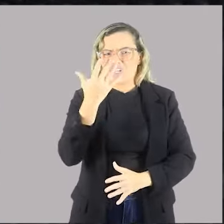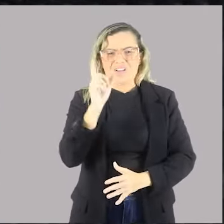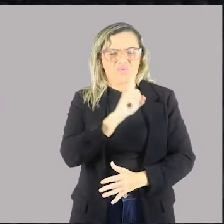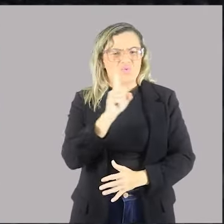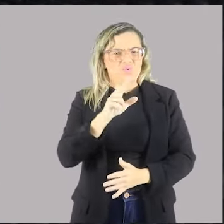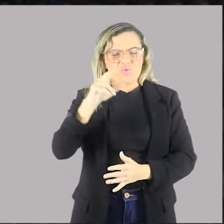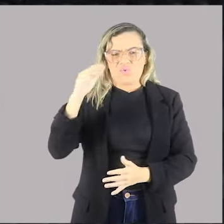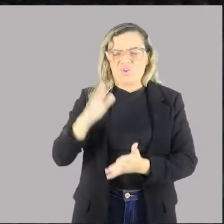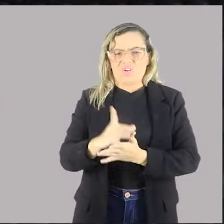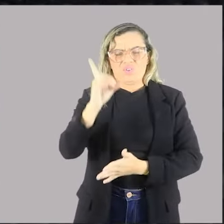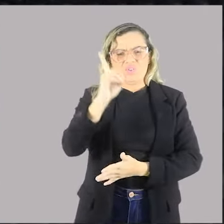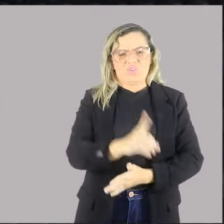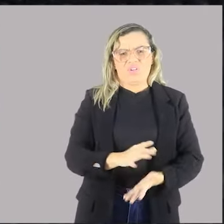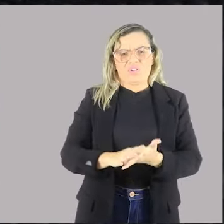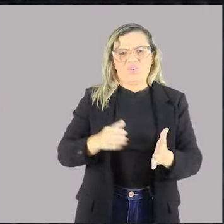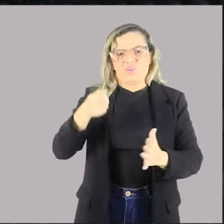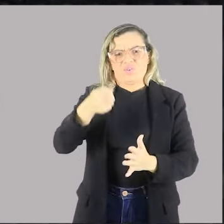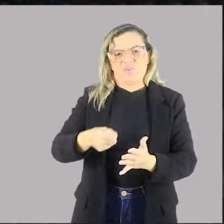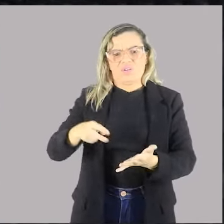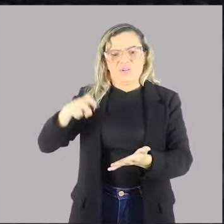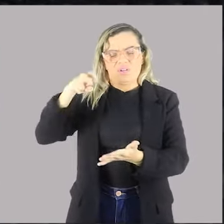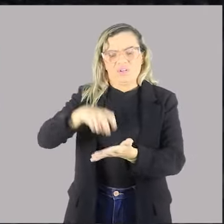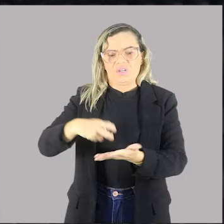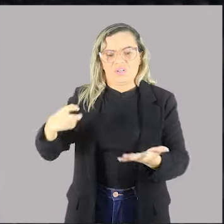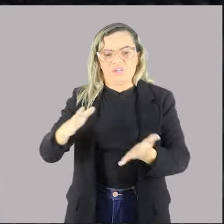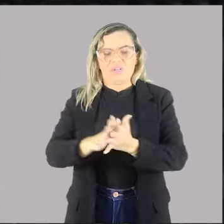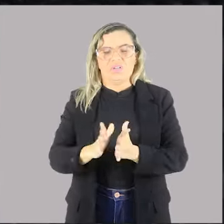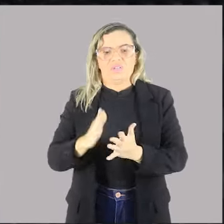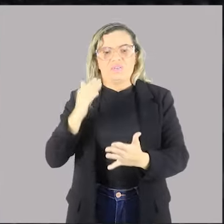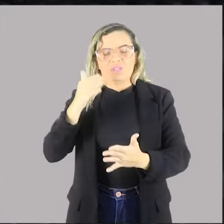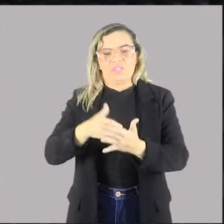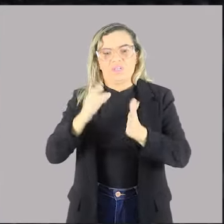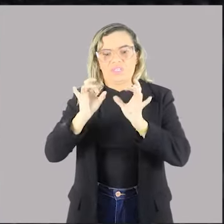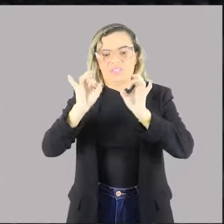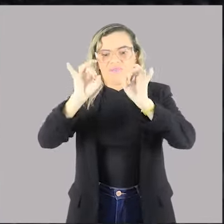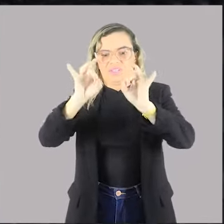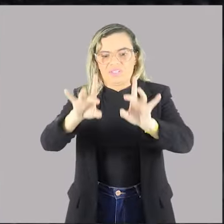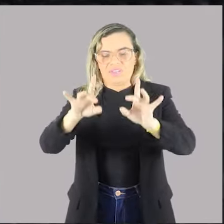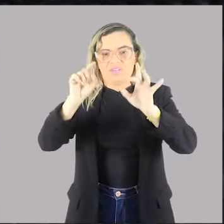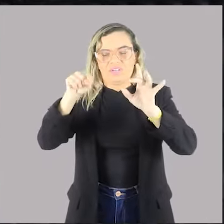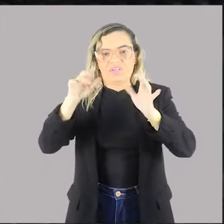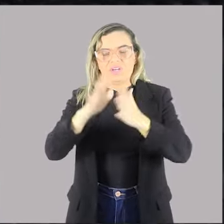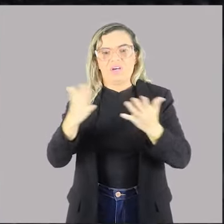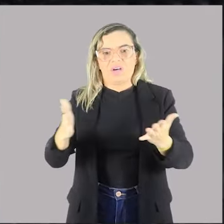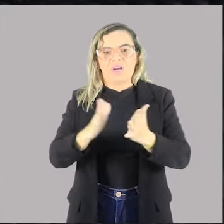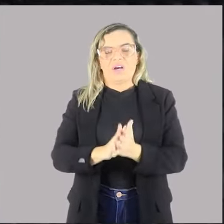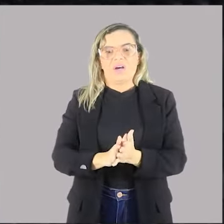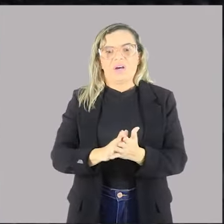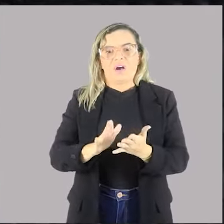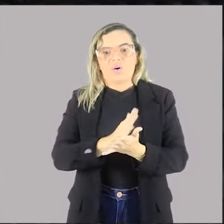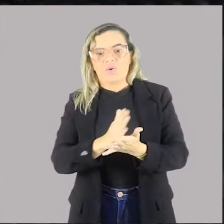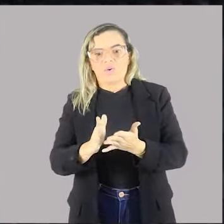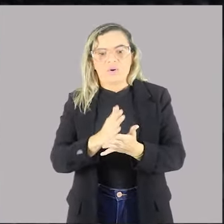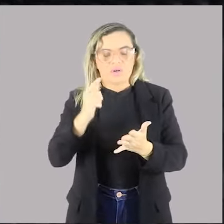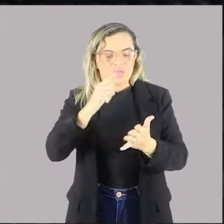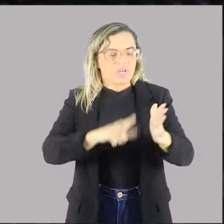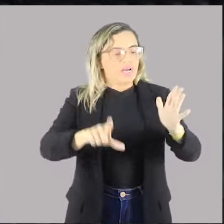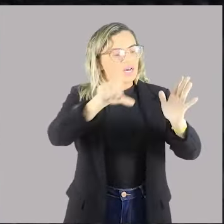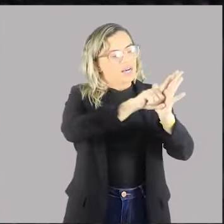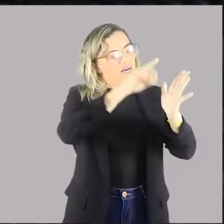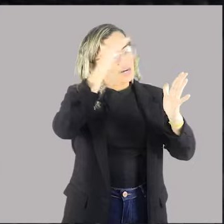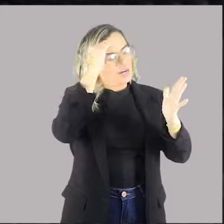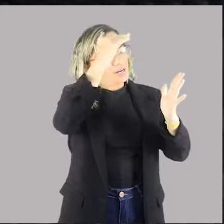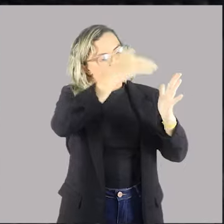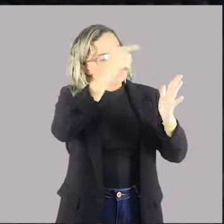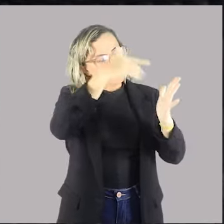obrigações ou mesmo criar sanções. Ele só vai delimitar aquilo que a lei já acercou, aquilo que a lei já tornou direito,